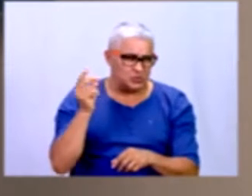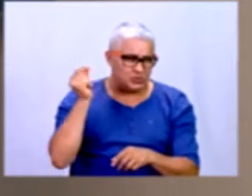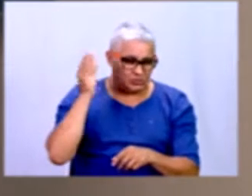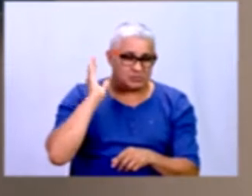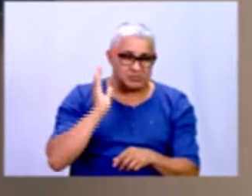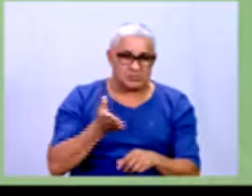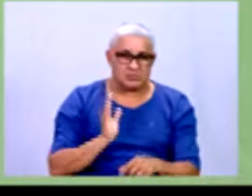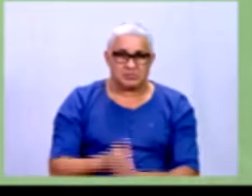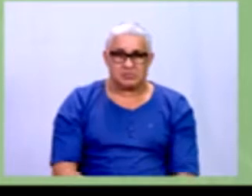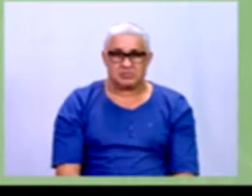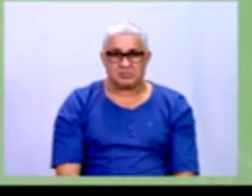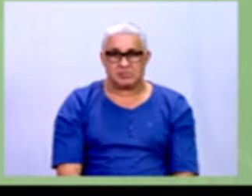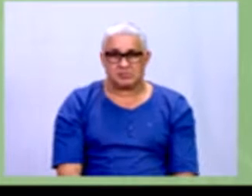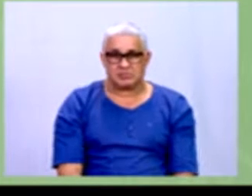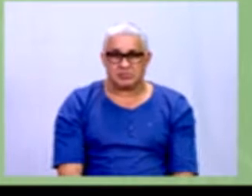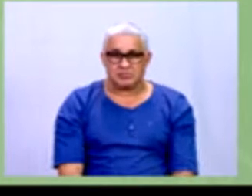já.